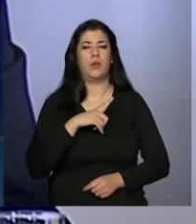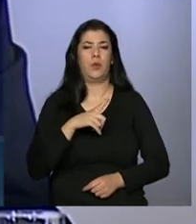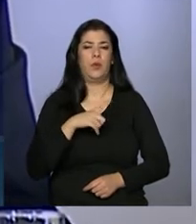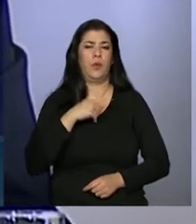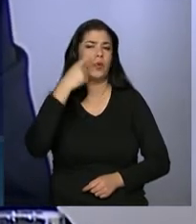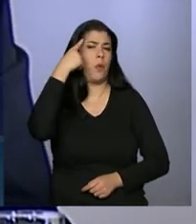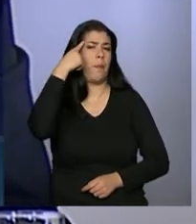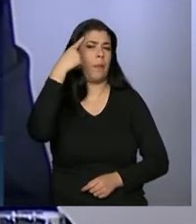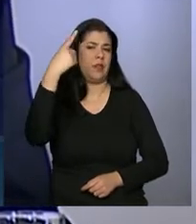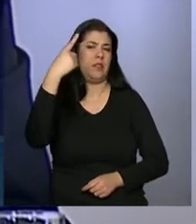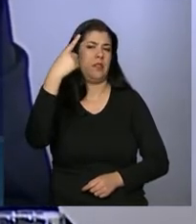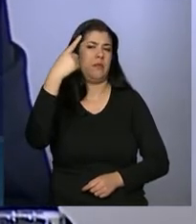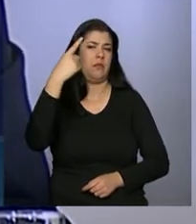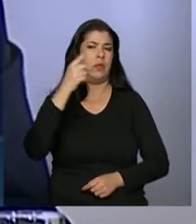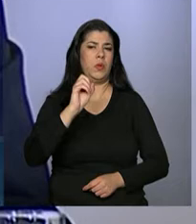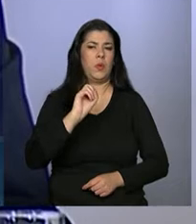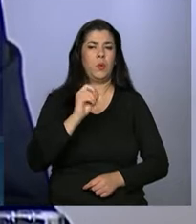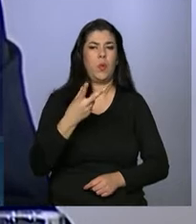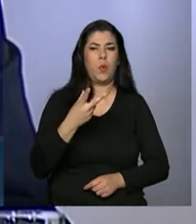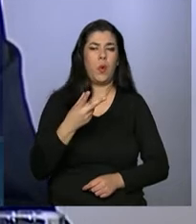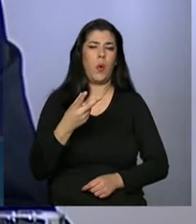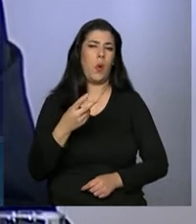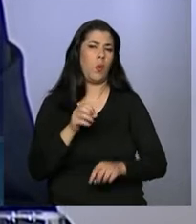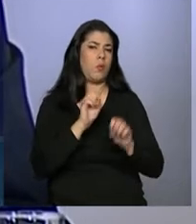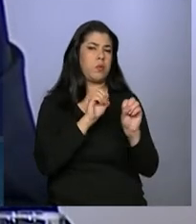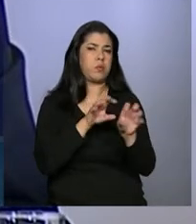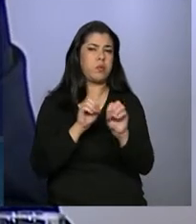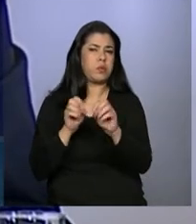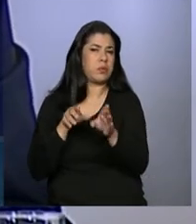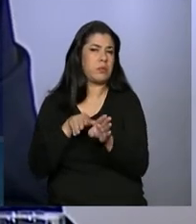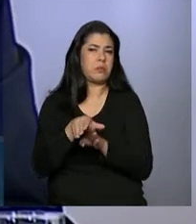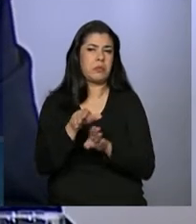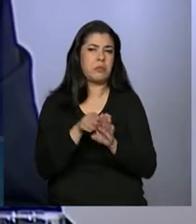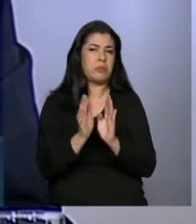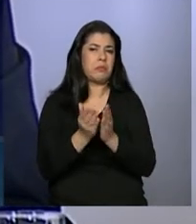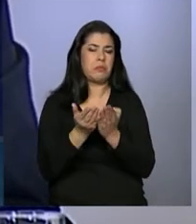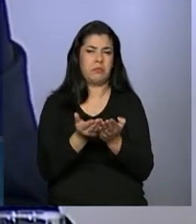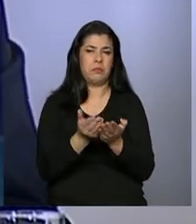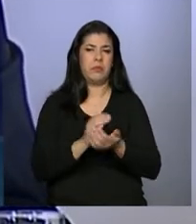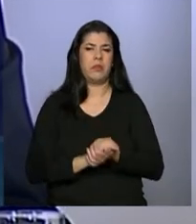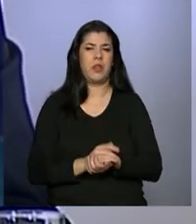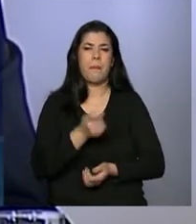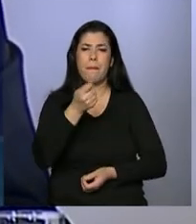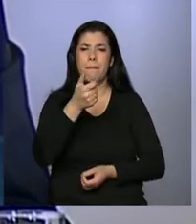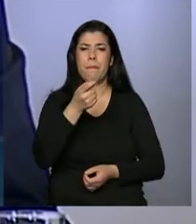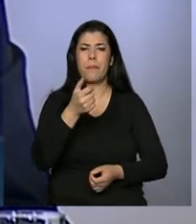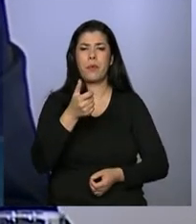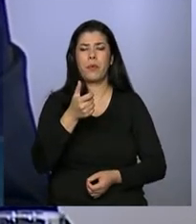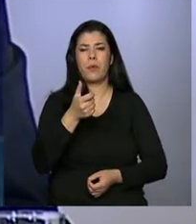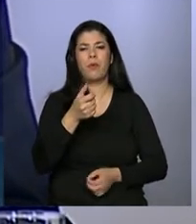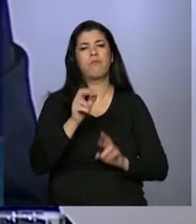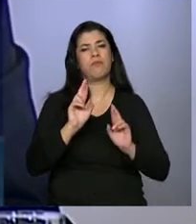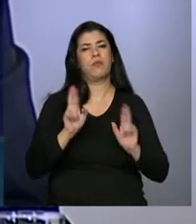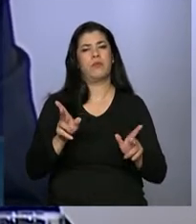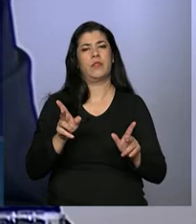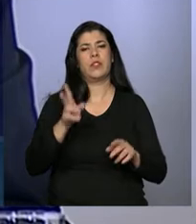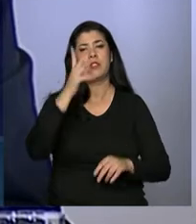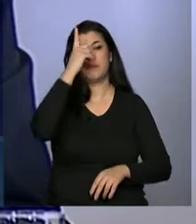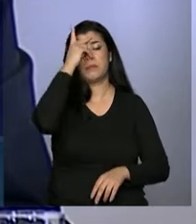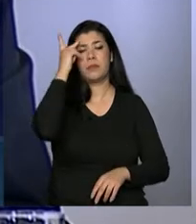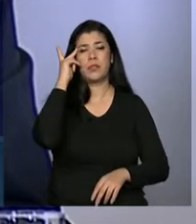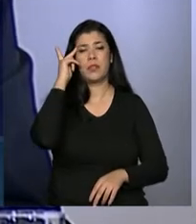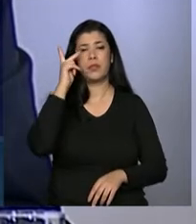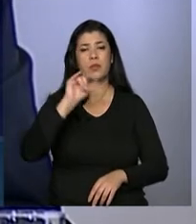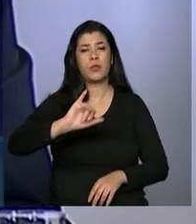um pensamento ou ditado ou ensinamento bíblico. Poucos, entretanto, são os que